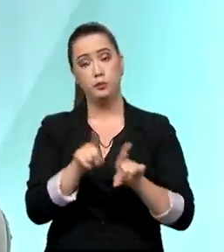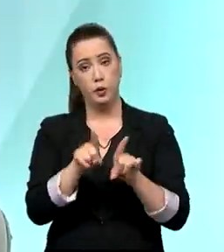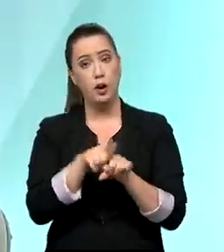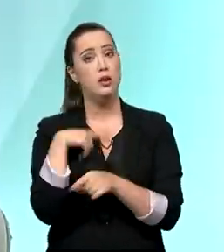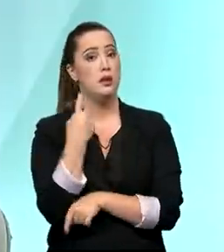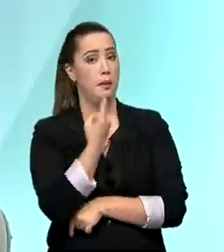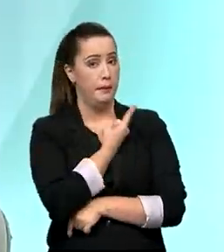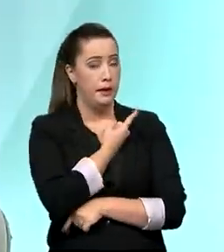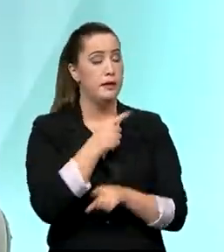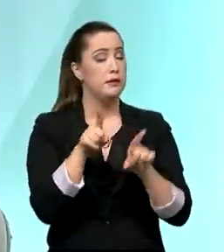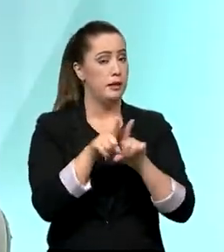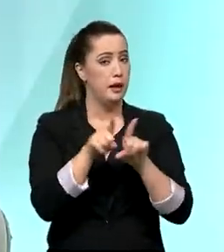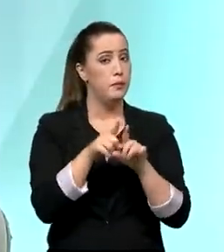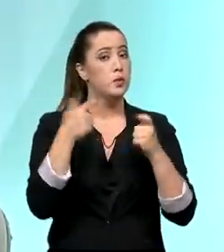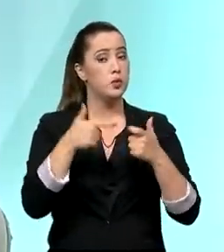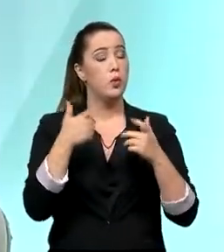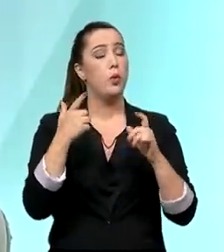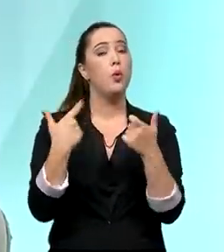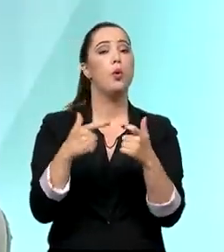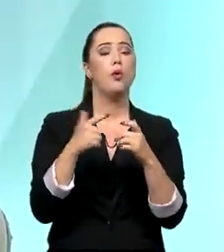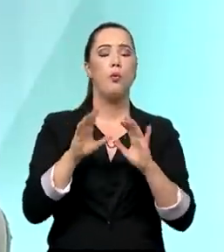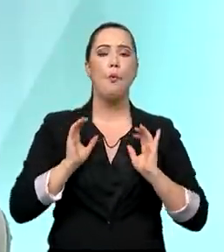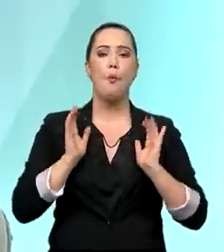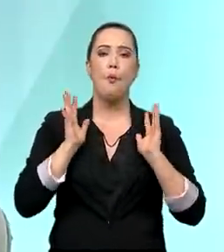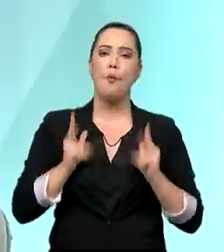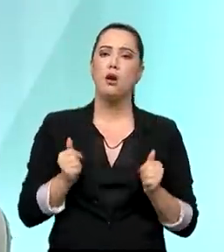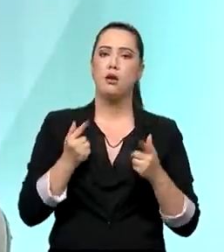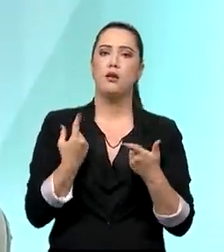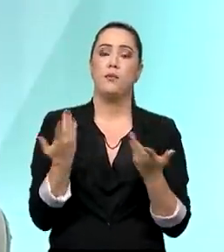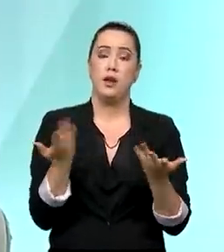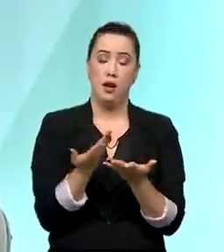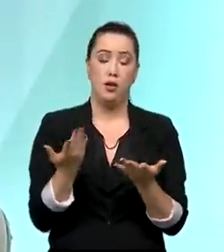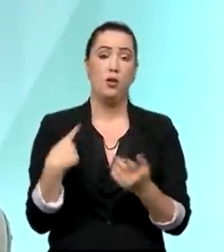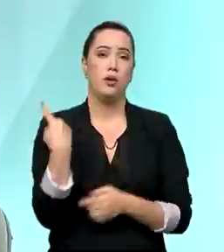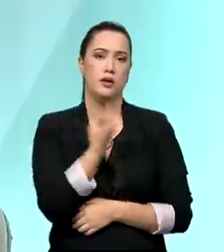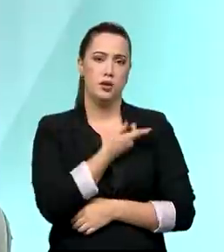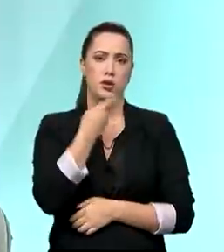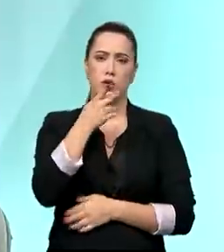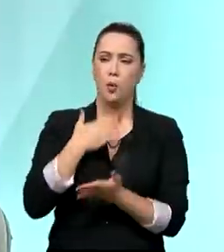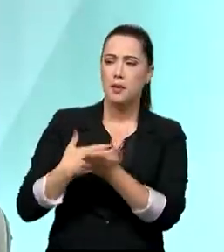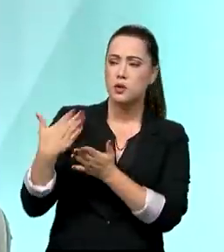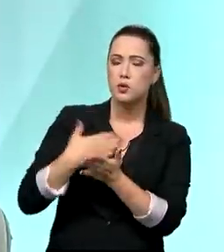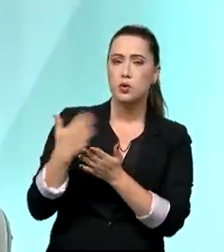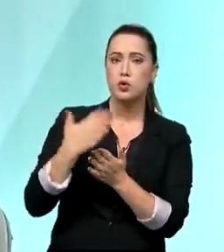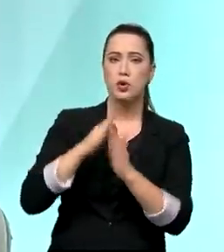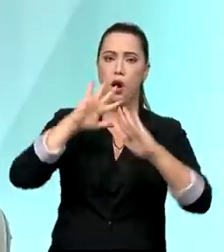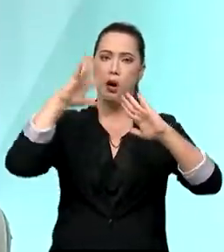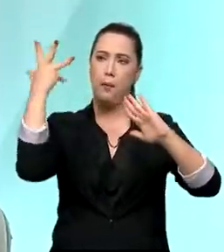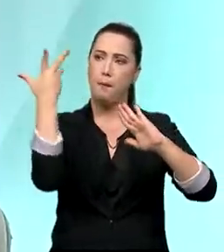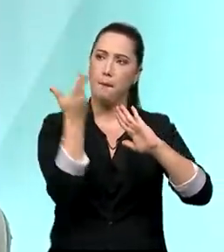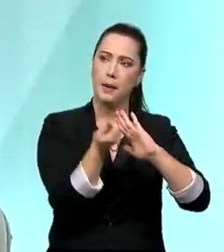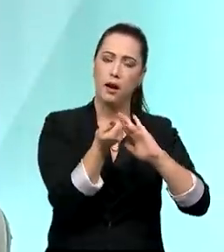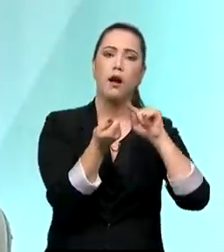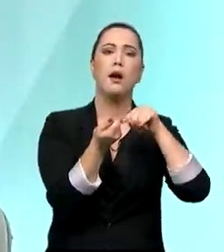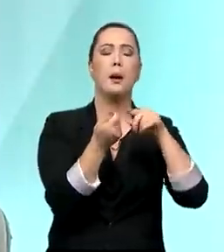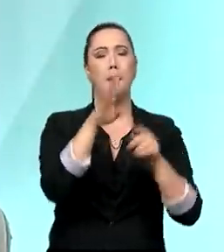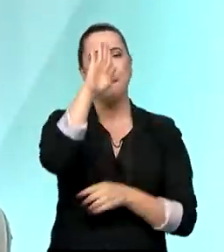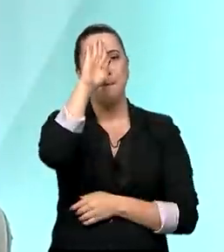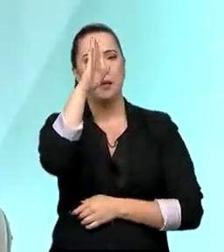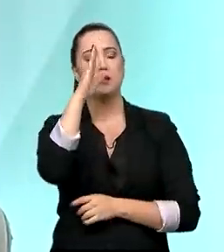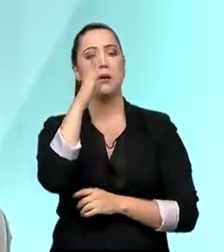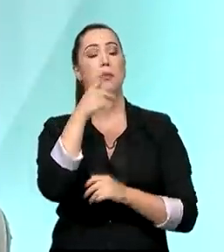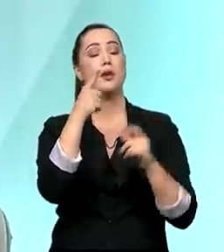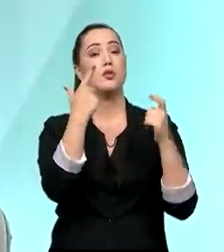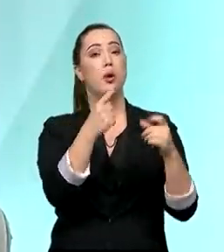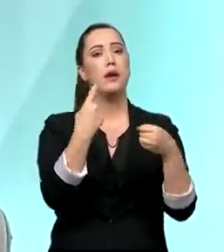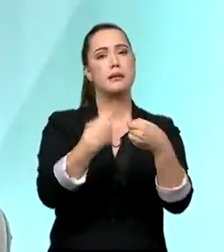Agora, anunciamos recentemente placas solares, que é fundamental e em especial no interior do